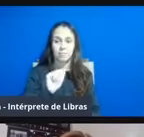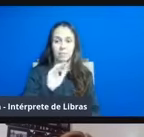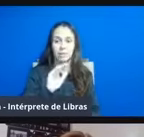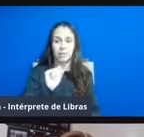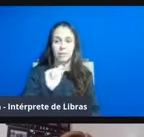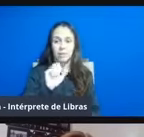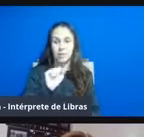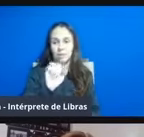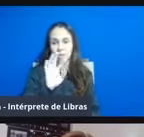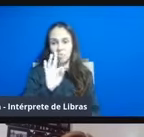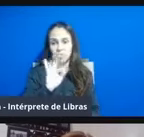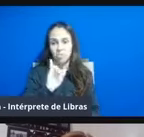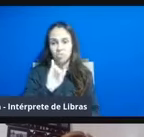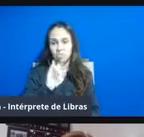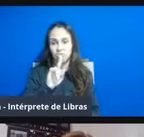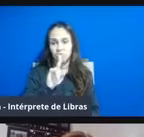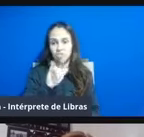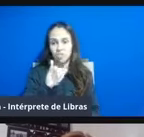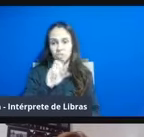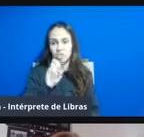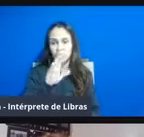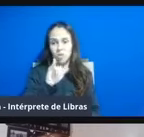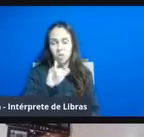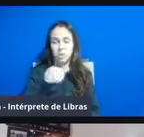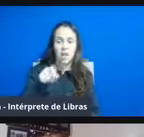com.br. Ótimo.